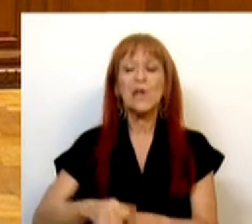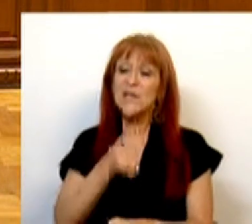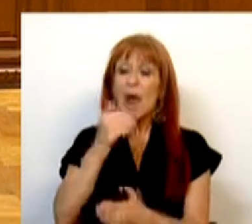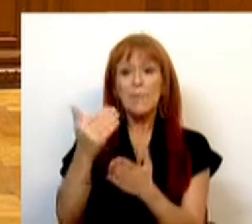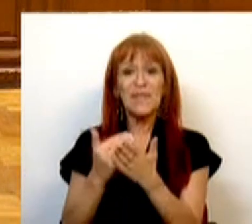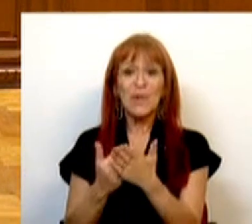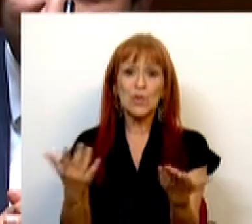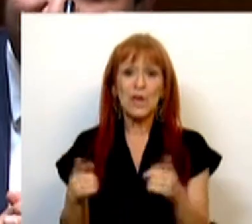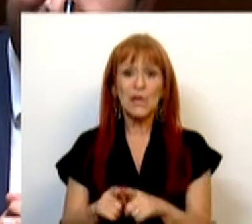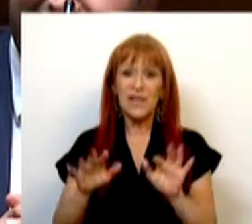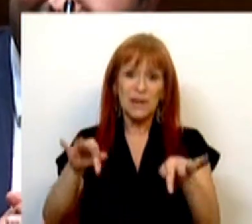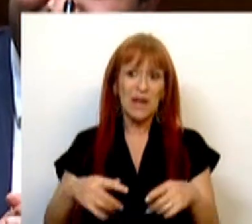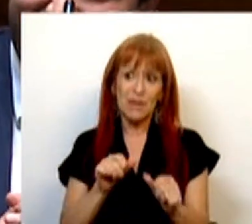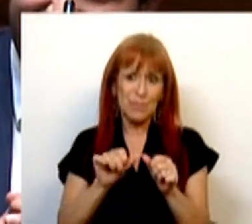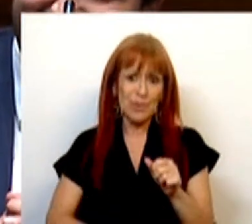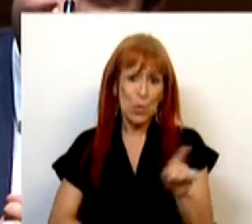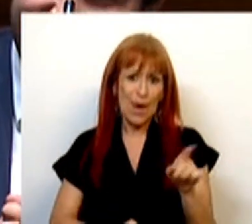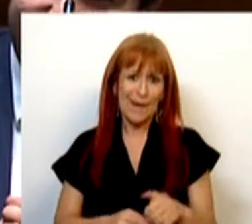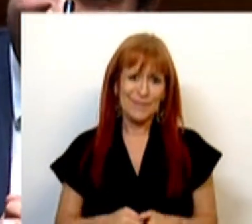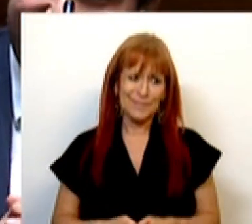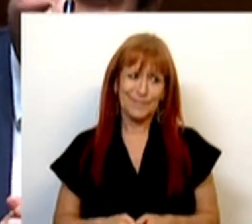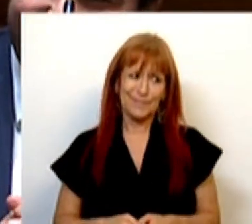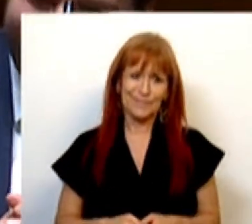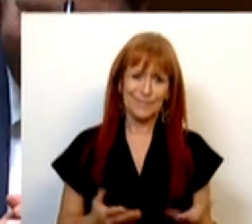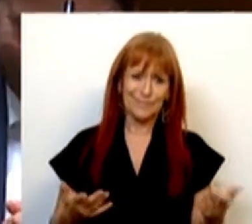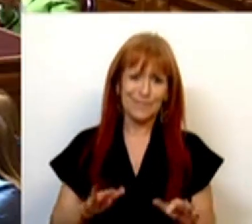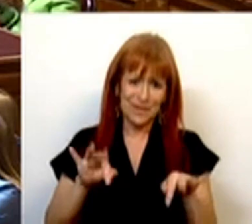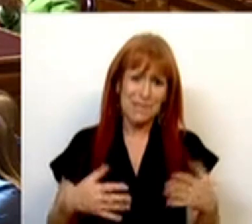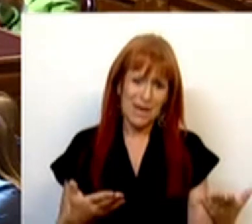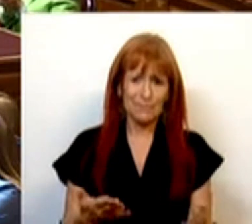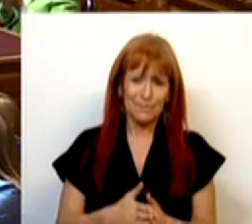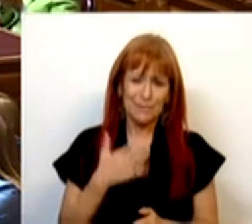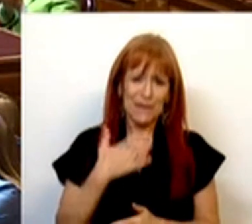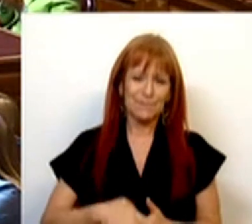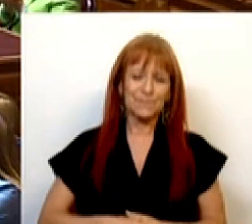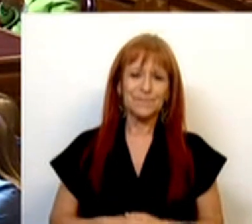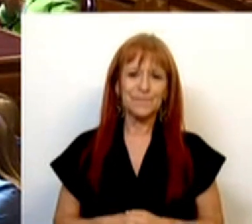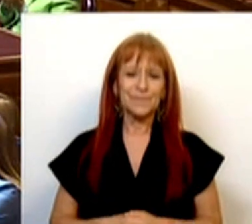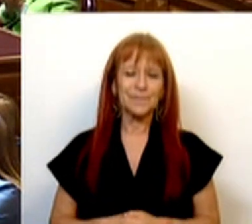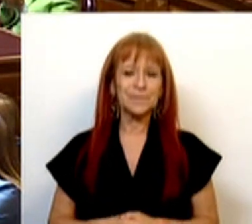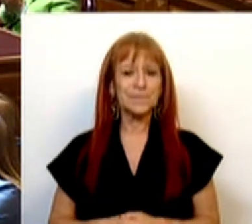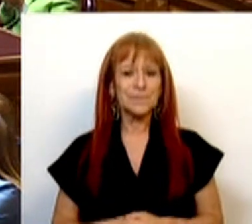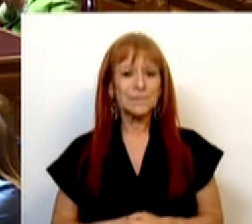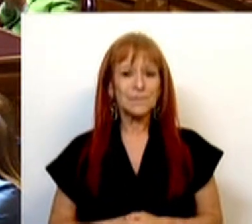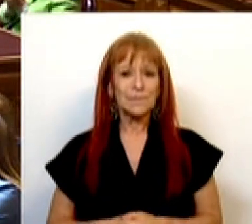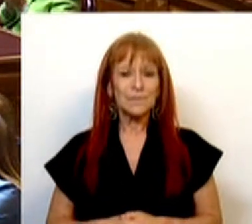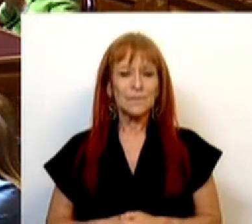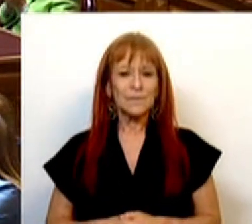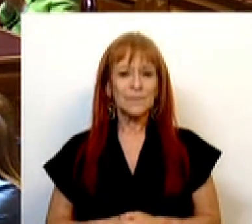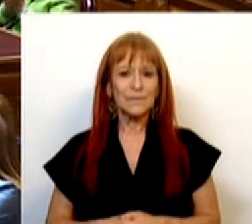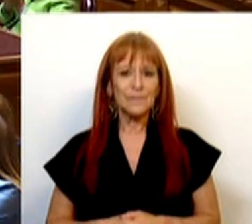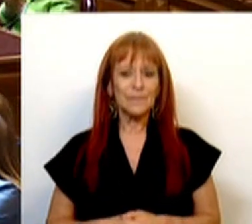medidas de não é terminar uma intervenção, isto é começar uma nova intervenção. Muito obrigado. Muito obrigado. Muito obrigado. Obrigado.